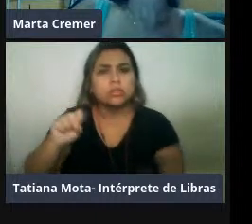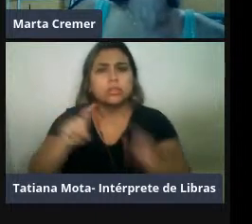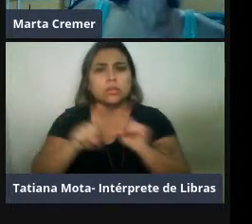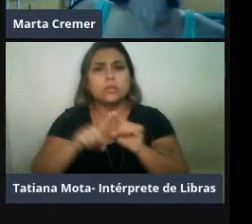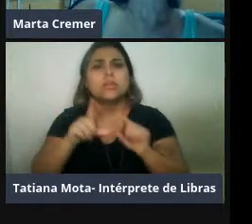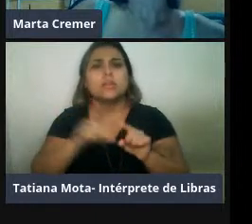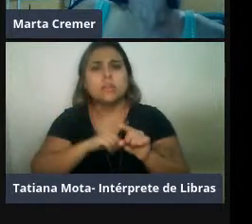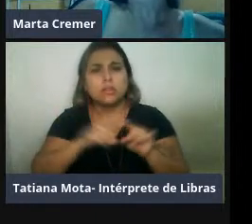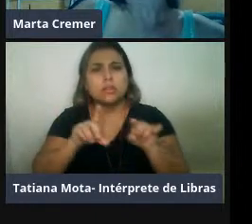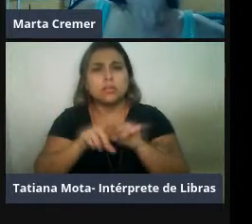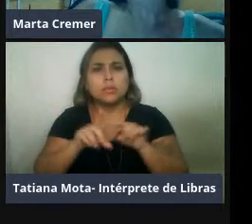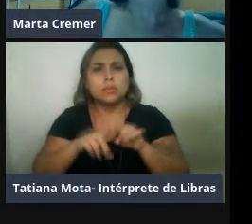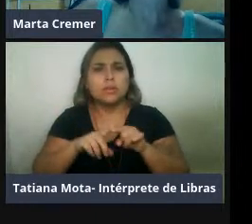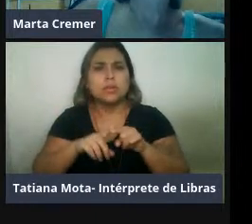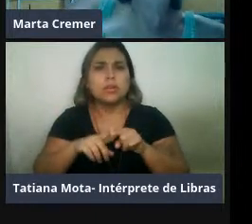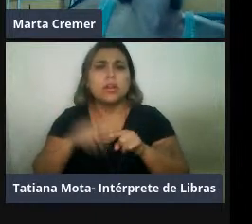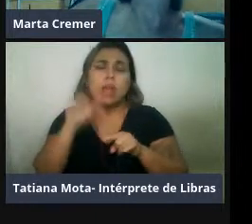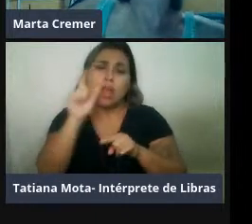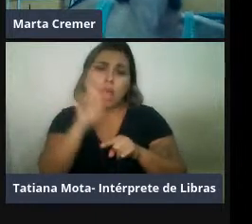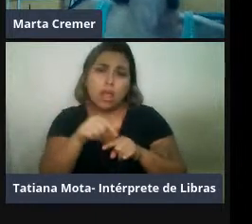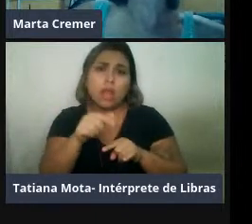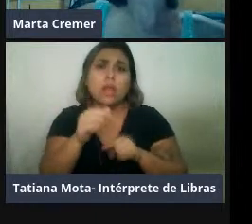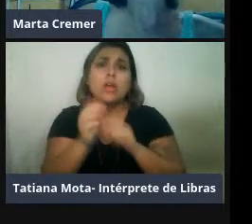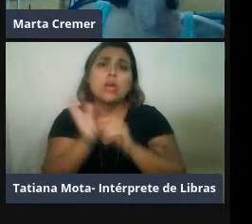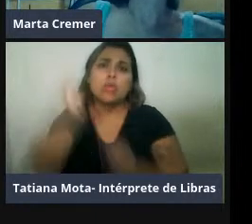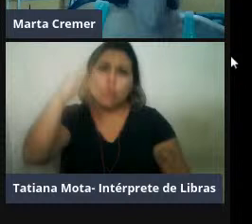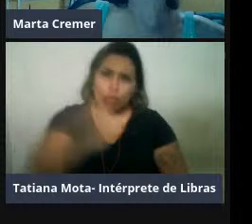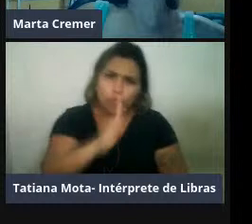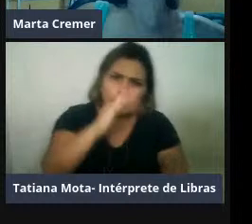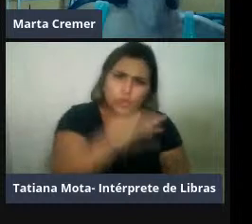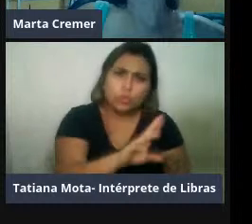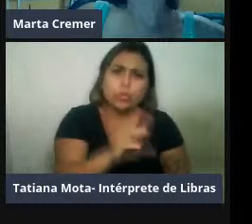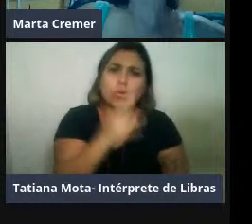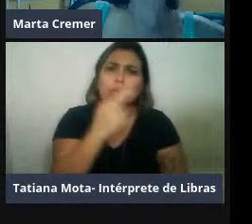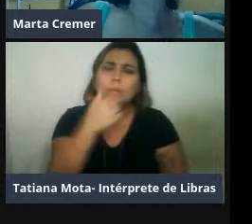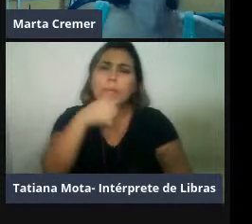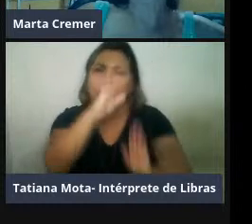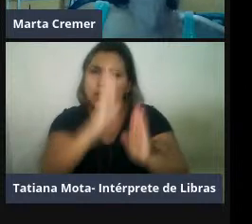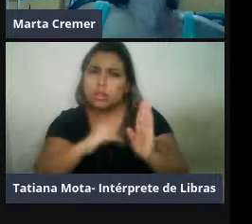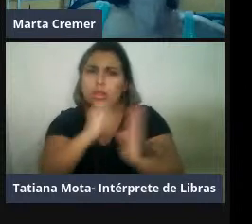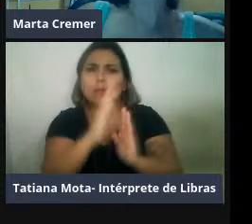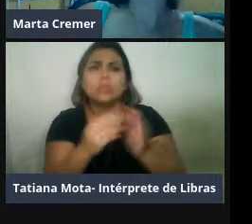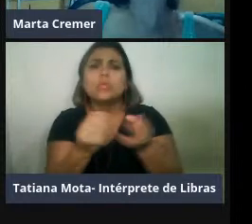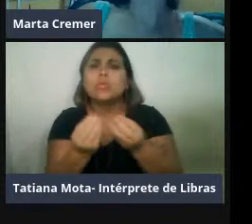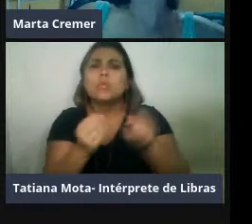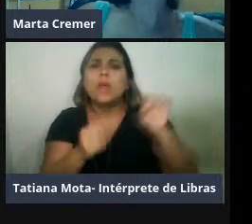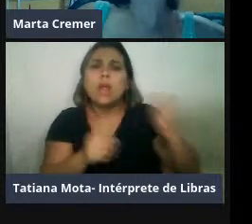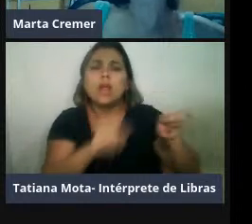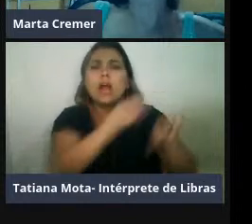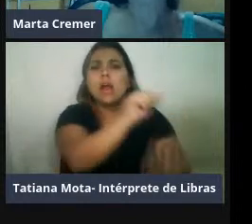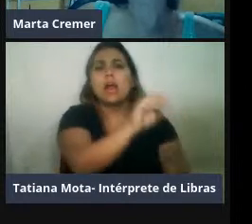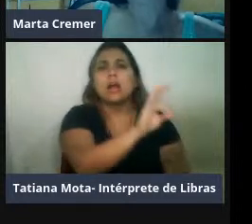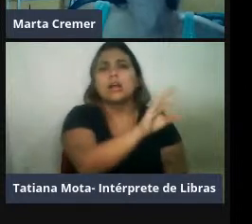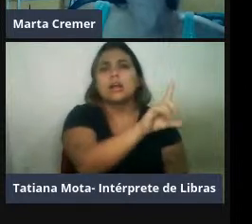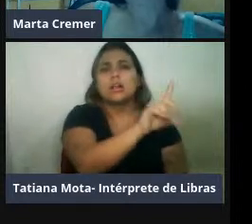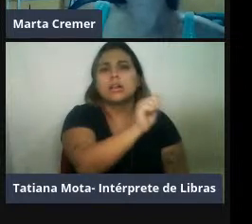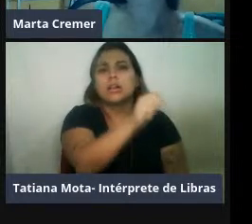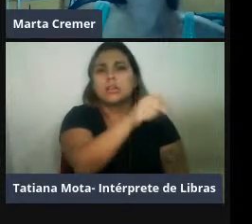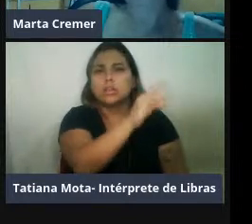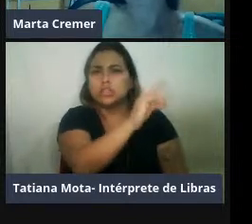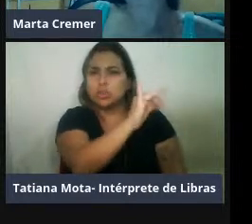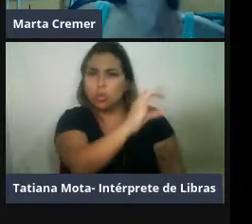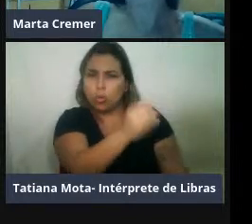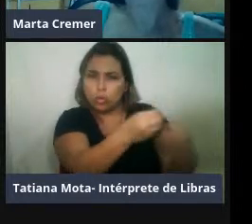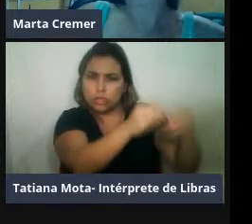estenelas, né, os golfinhos pintados, a gente tem duas espécies de pintados, né, o pintado do Atlântico, que é essa espécie restrita ao Oceano Atlântico,